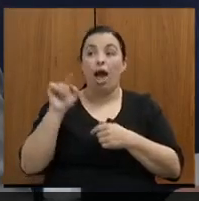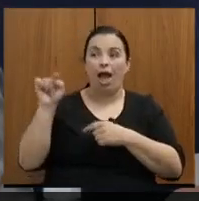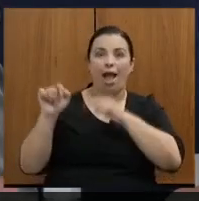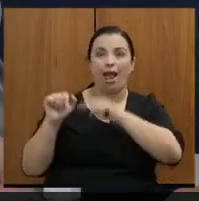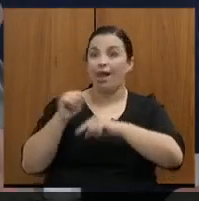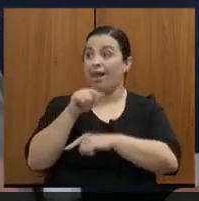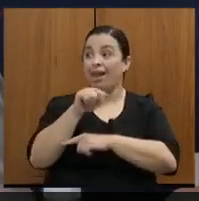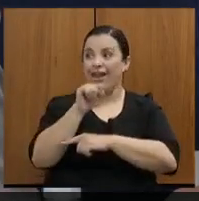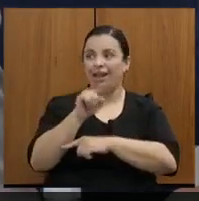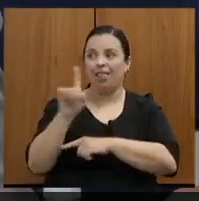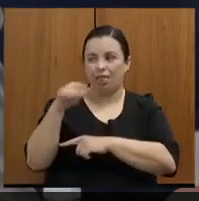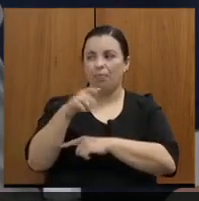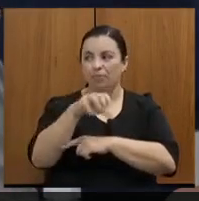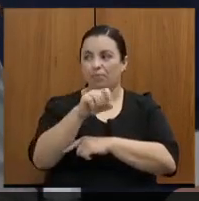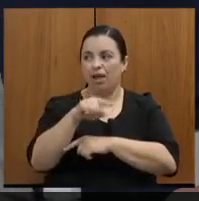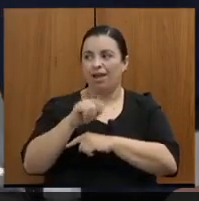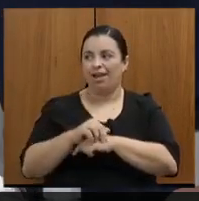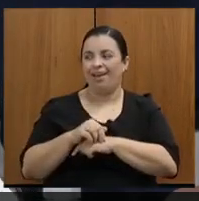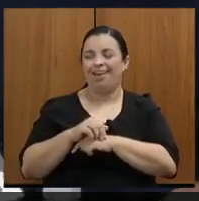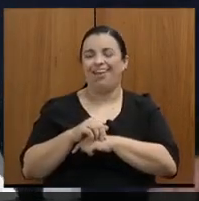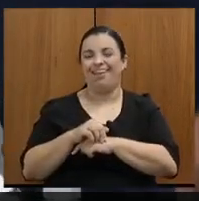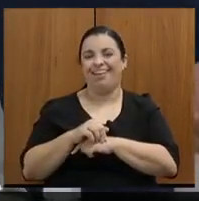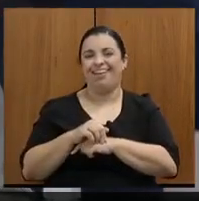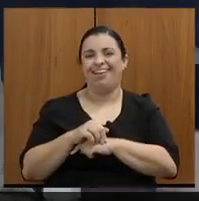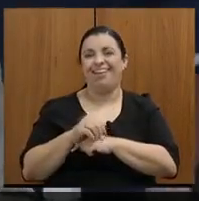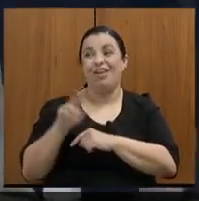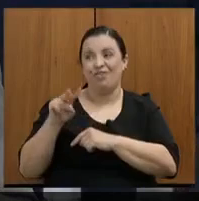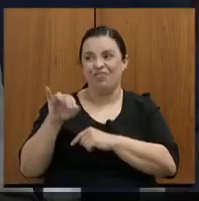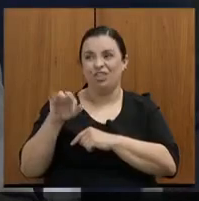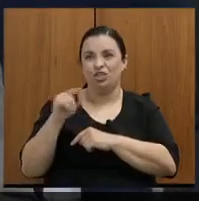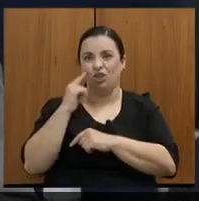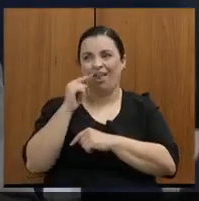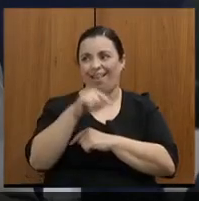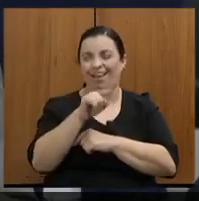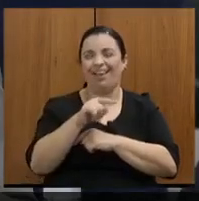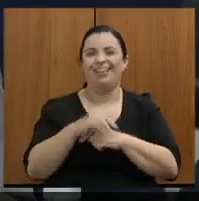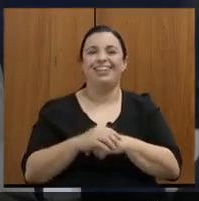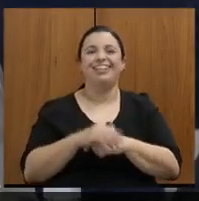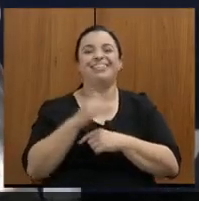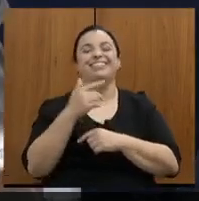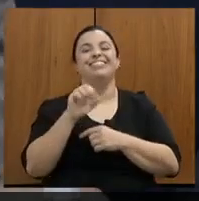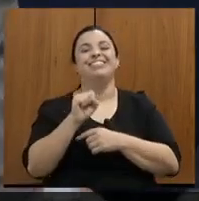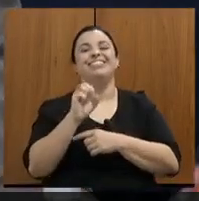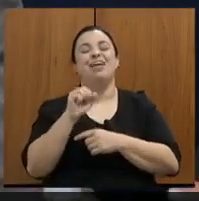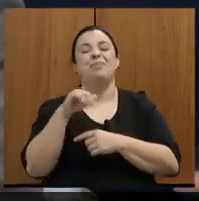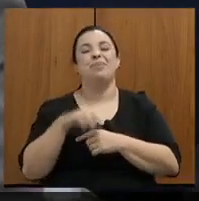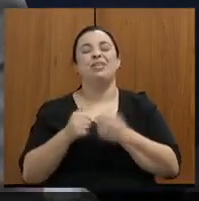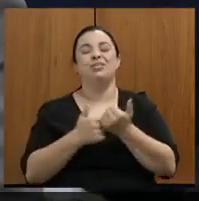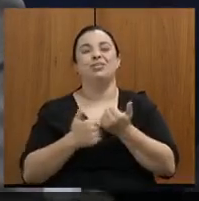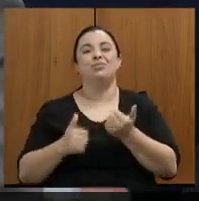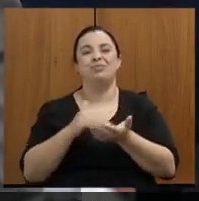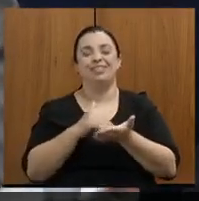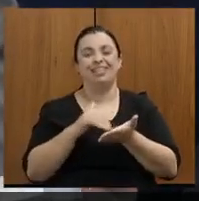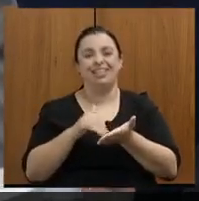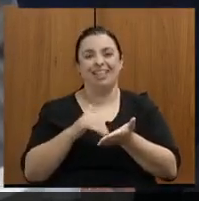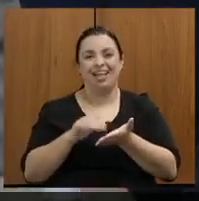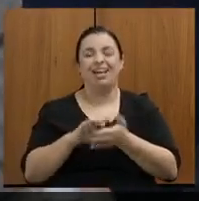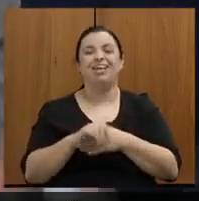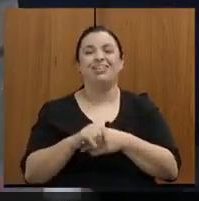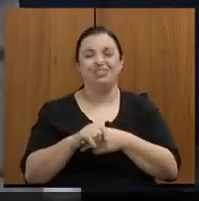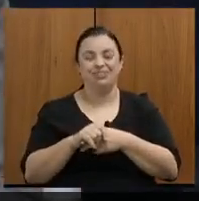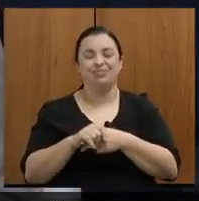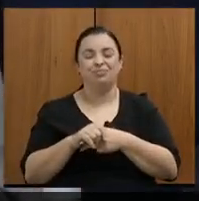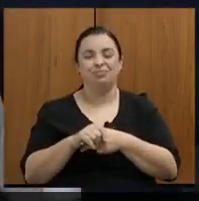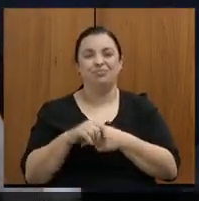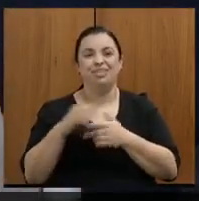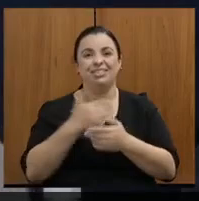Matheus Fica, para despachar com a gente. Samir Carvalho Moisés, subsecretário também da Secretaria